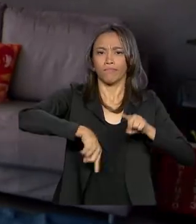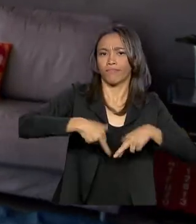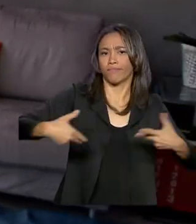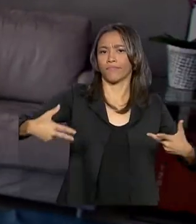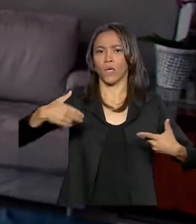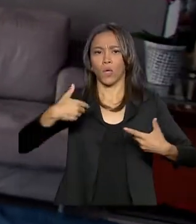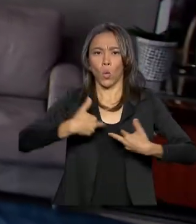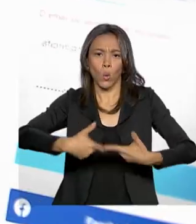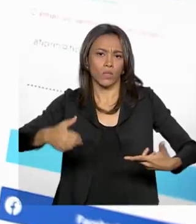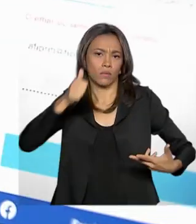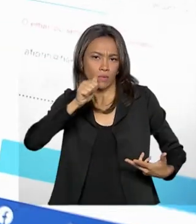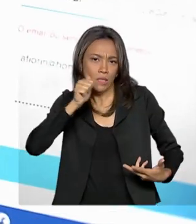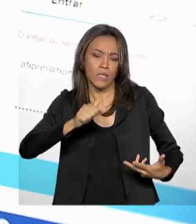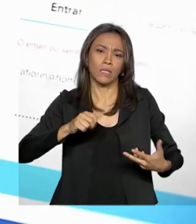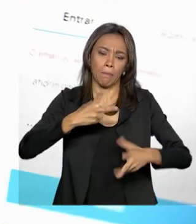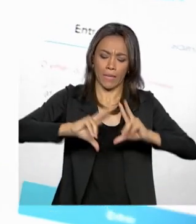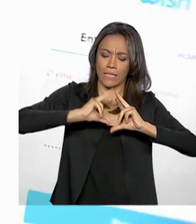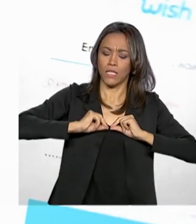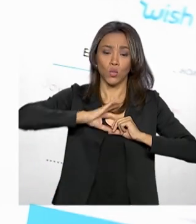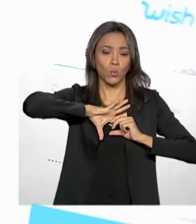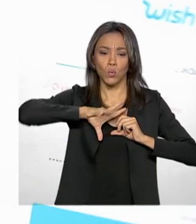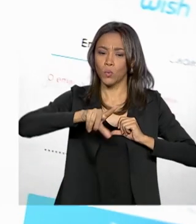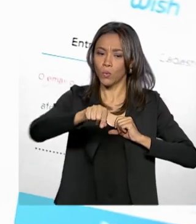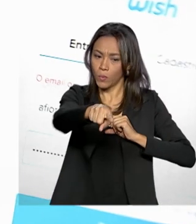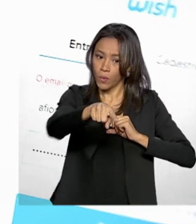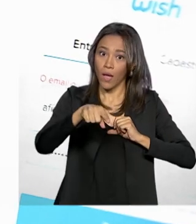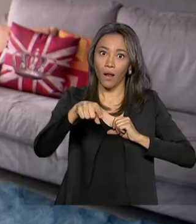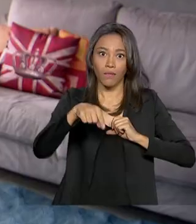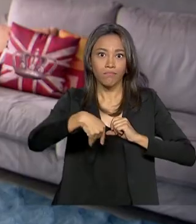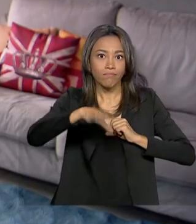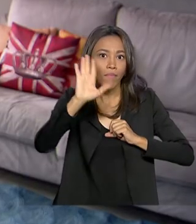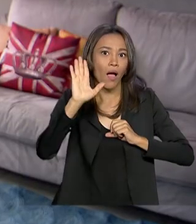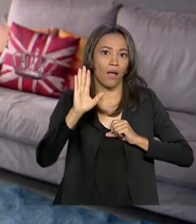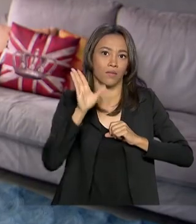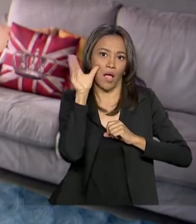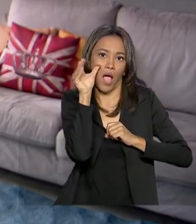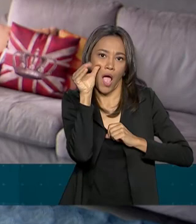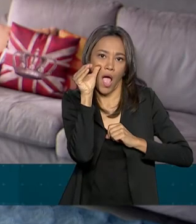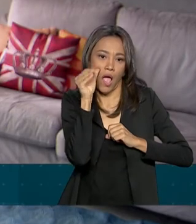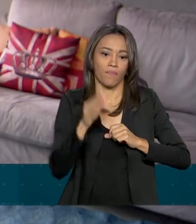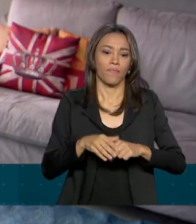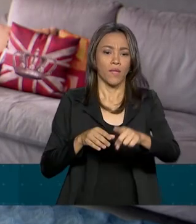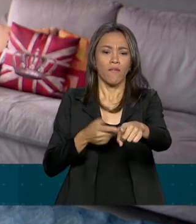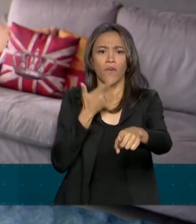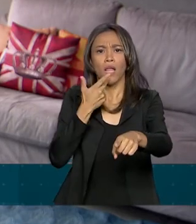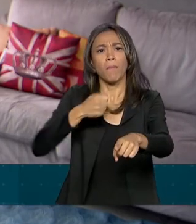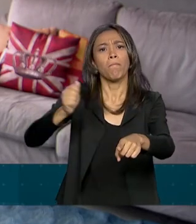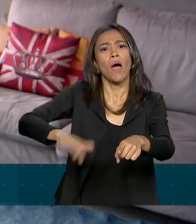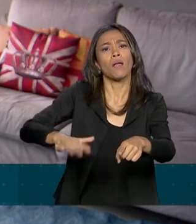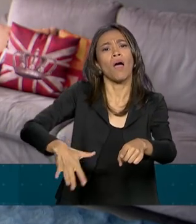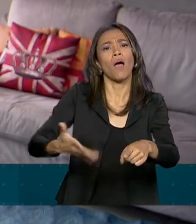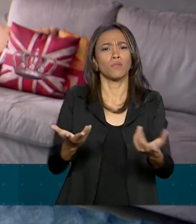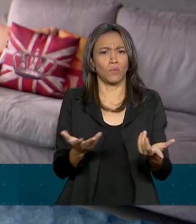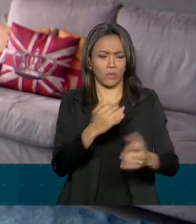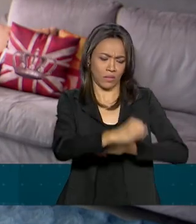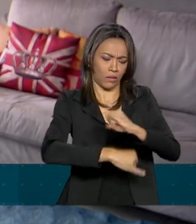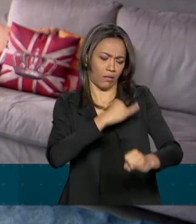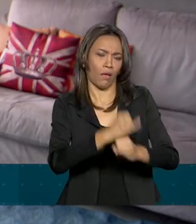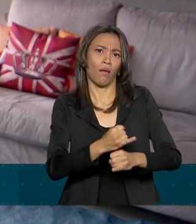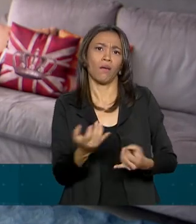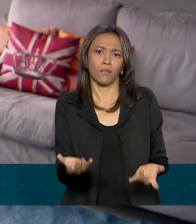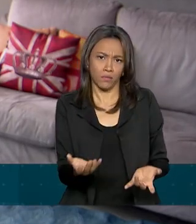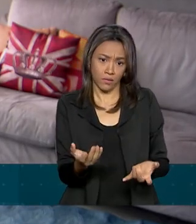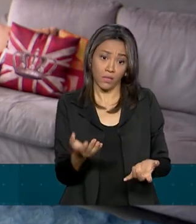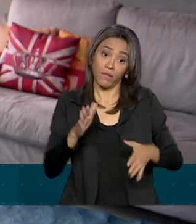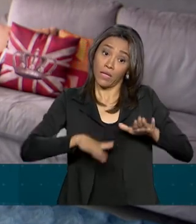presentes. Os sites internacionais são os preferidos. Os preços são muito baratos, muito mais baratos. É que leva,